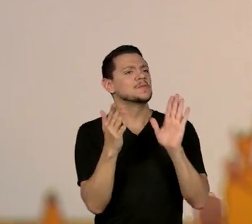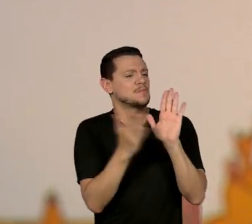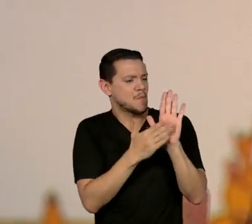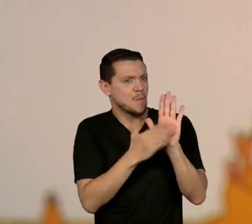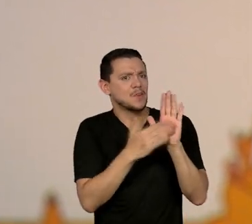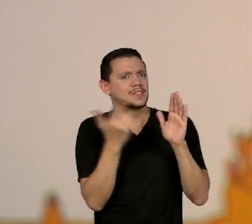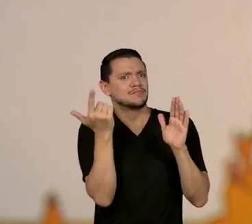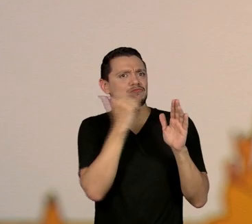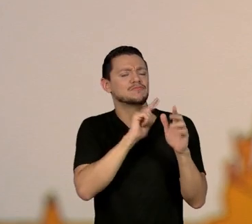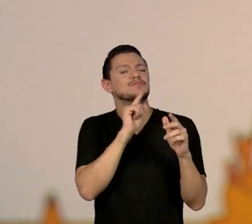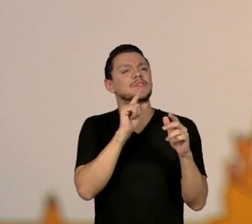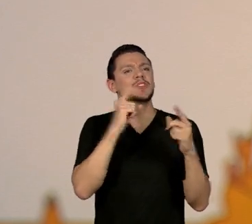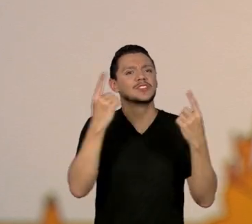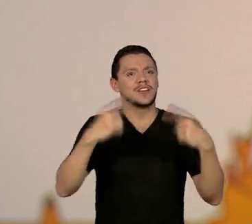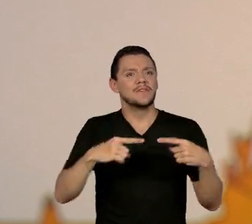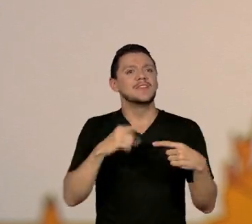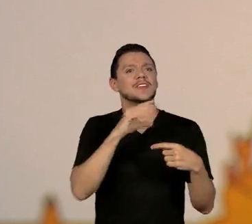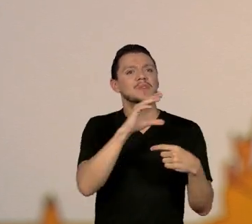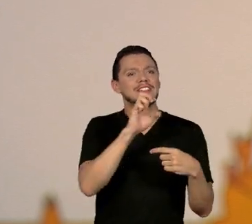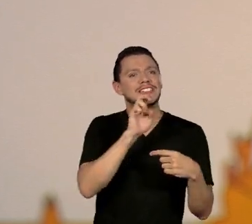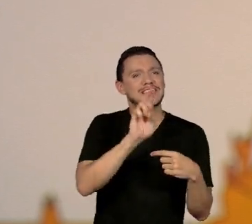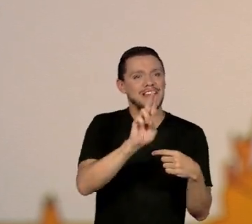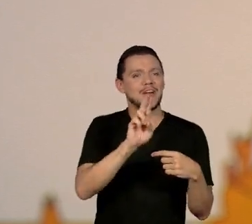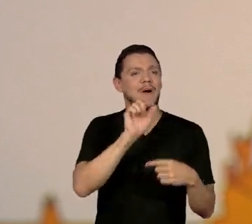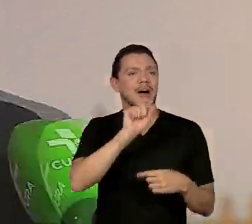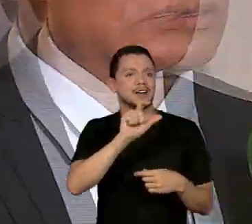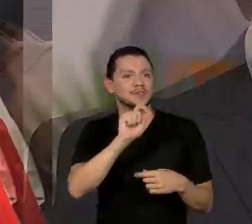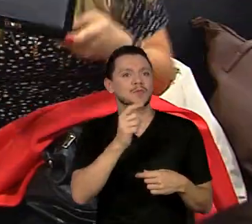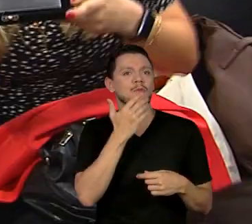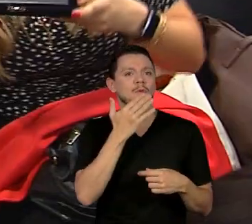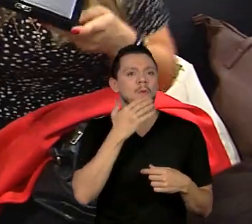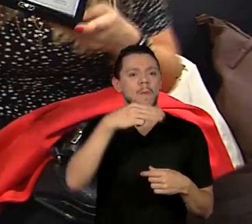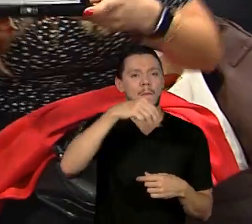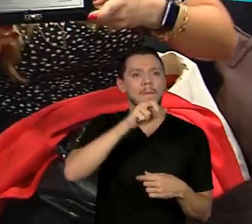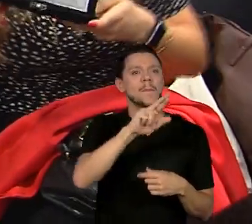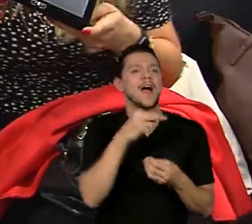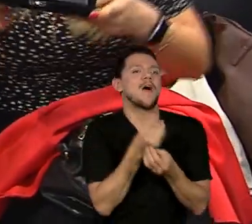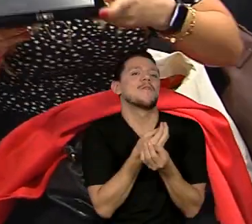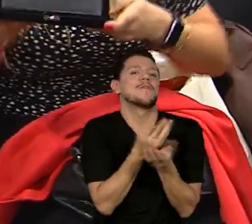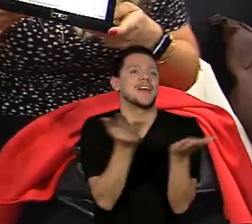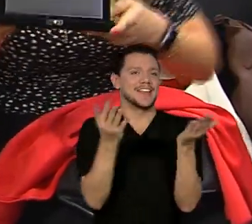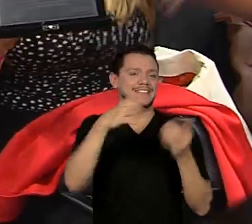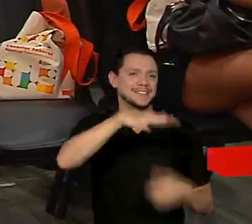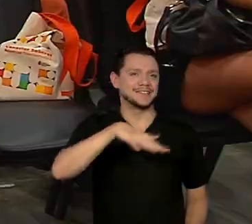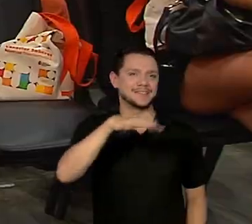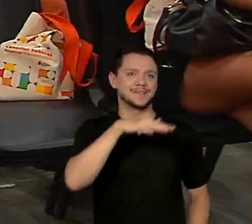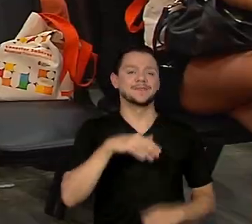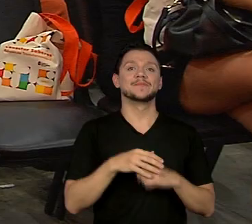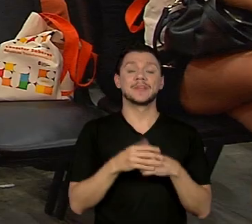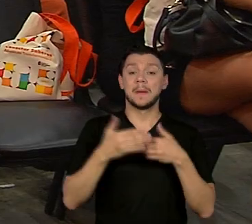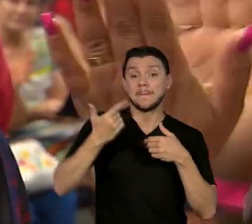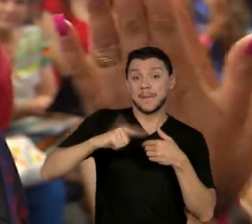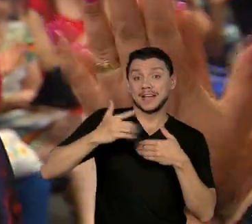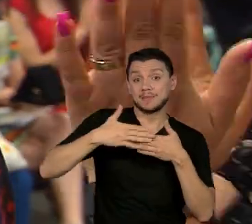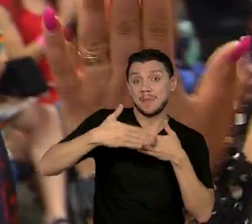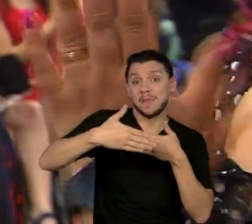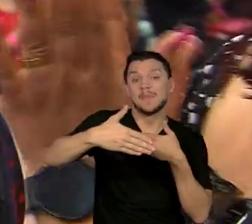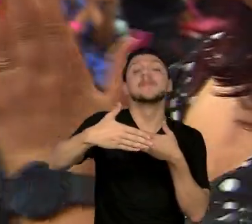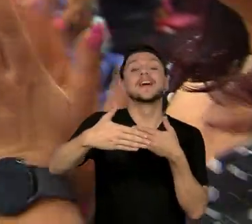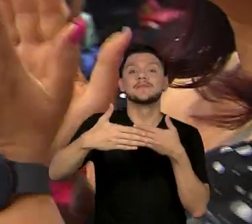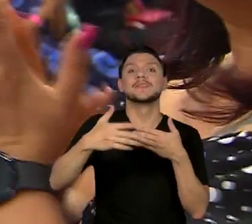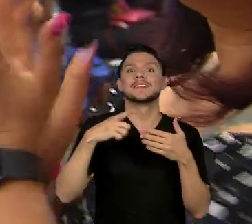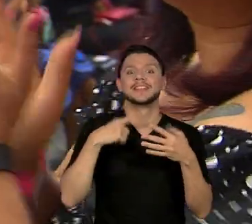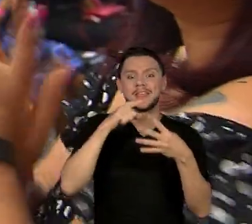nós, como o céu azul da cor do mar, oferecemos para a comunidade do território. Tem muita coisa para acontecer, temos ainda quatro